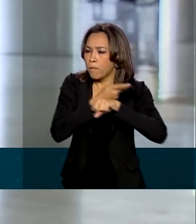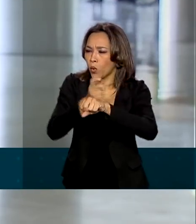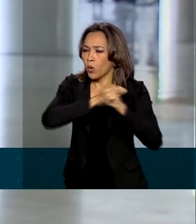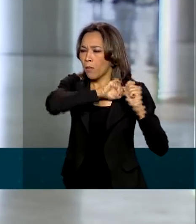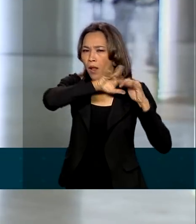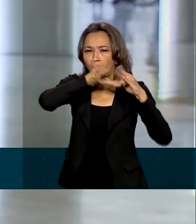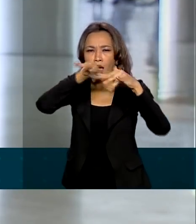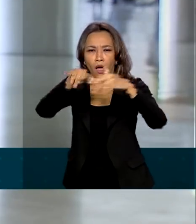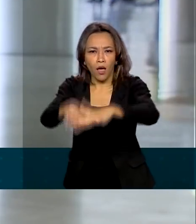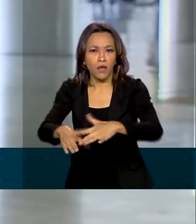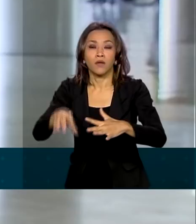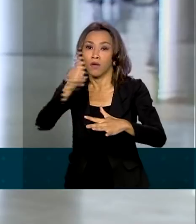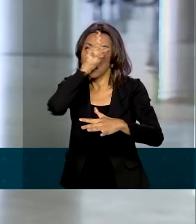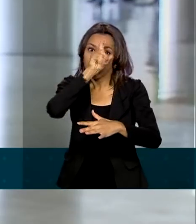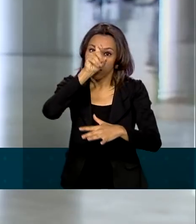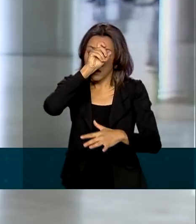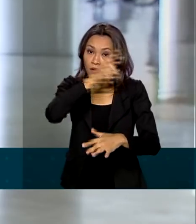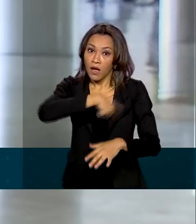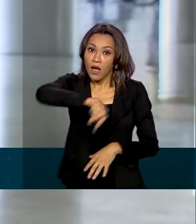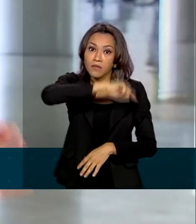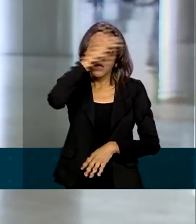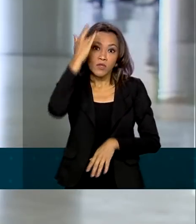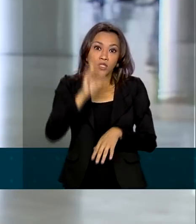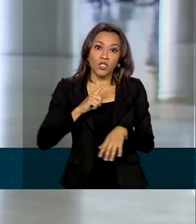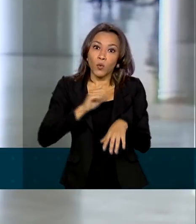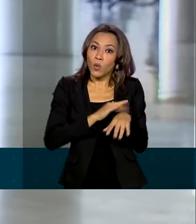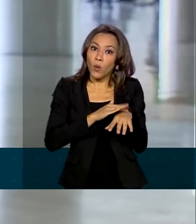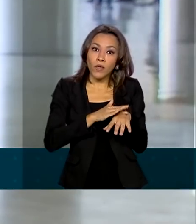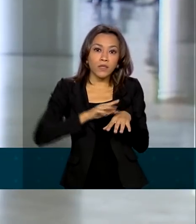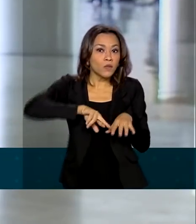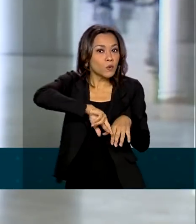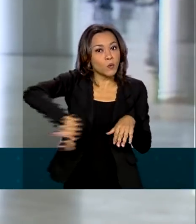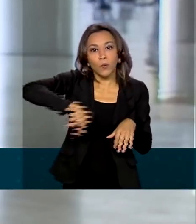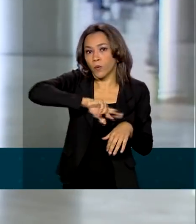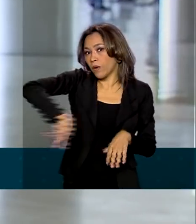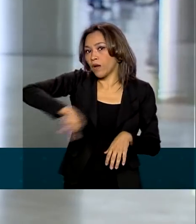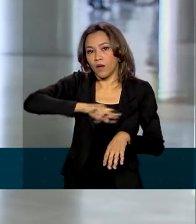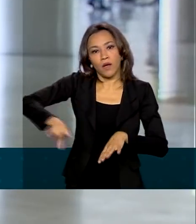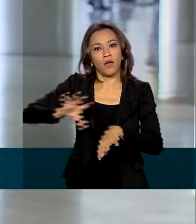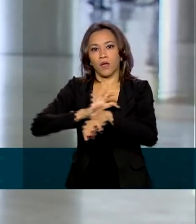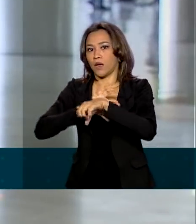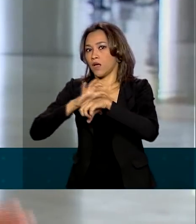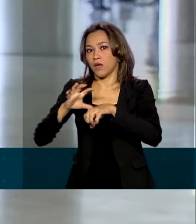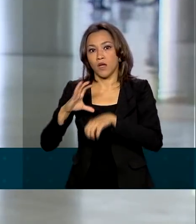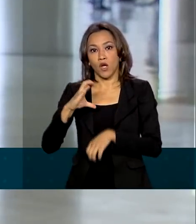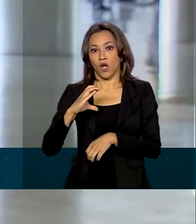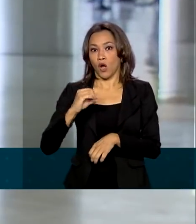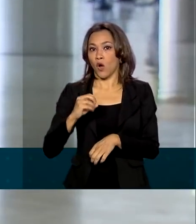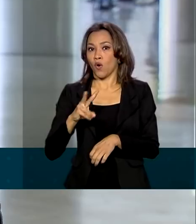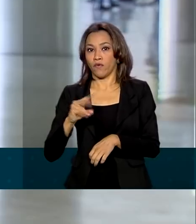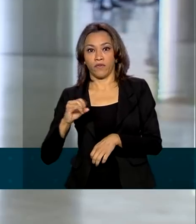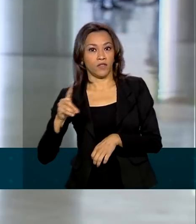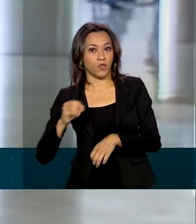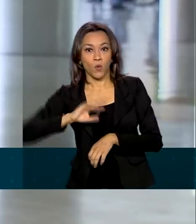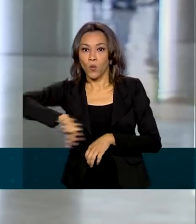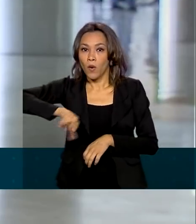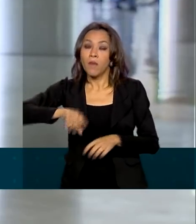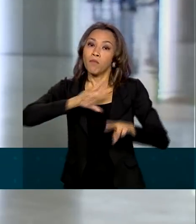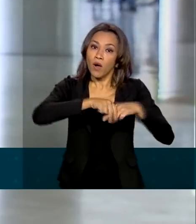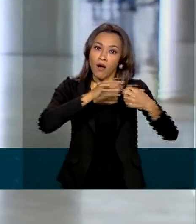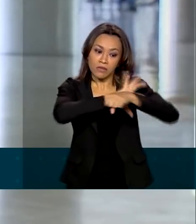hospitalar das pessoas que tinham doenças não relacionadas ao coronavírus e que, por conta da pandemia,